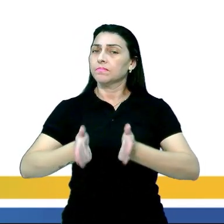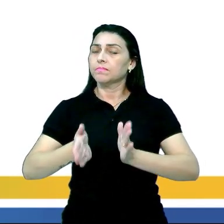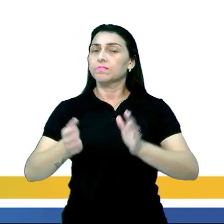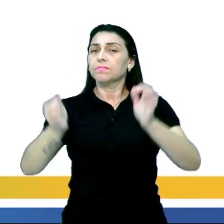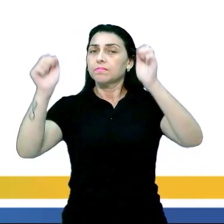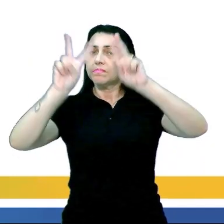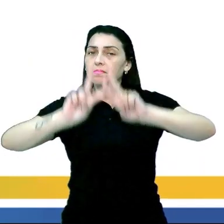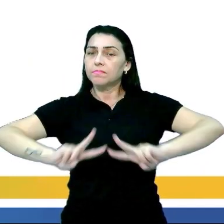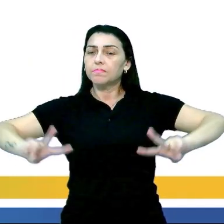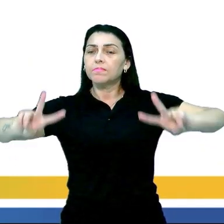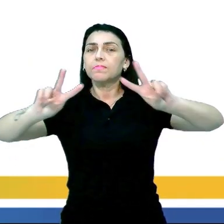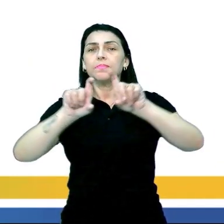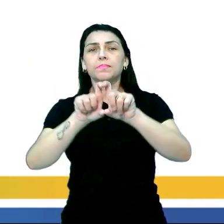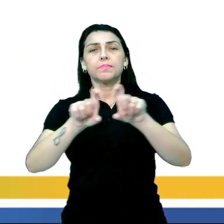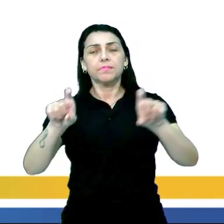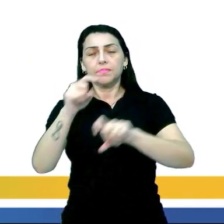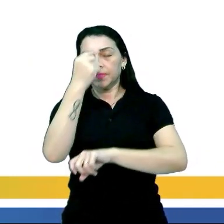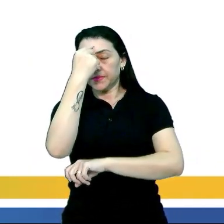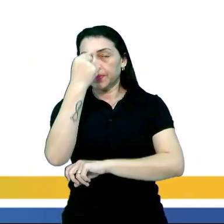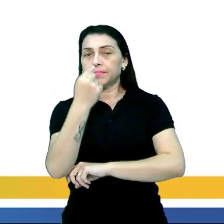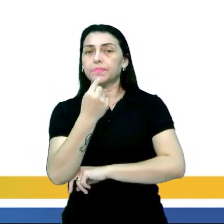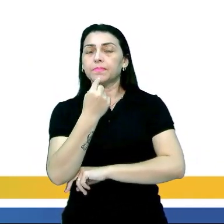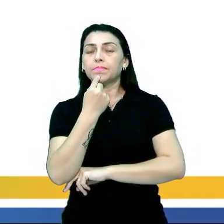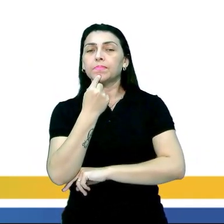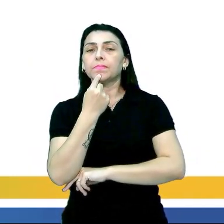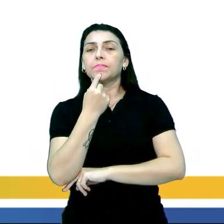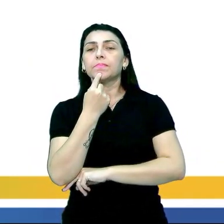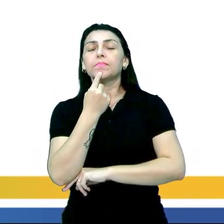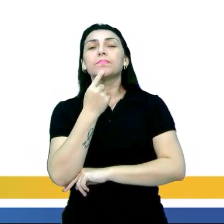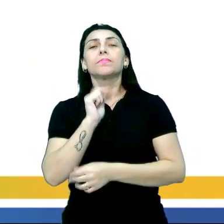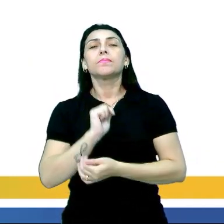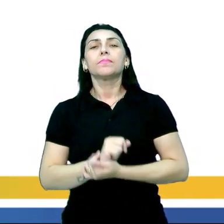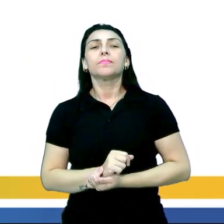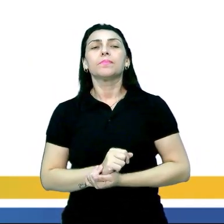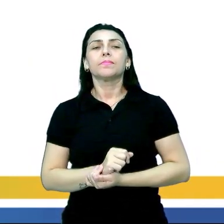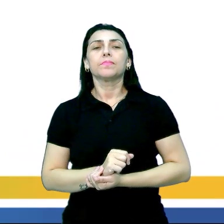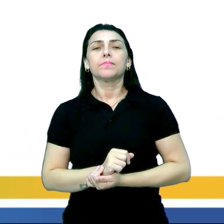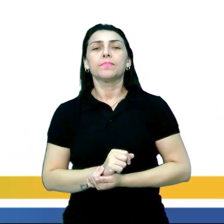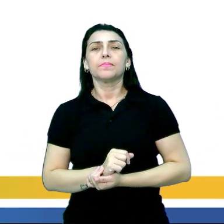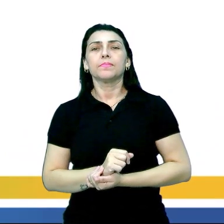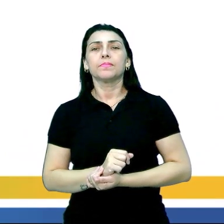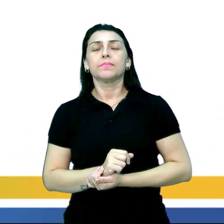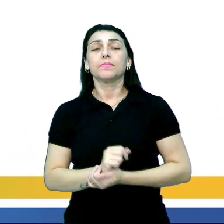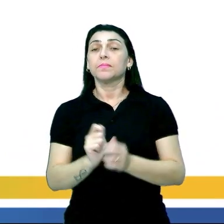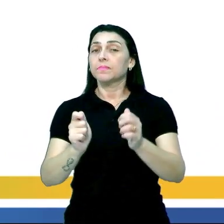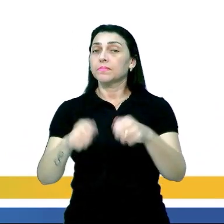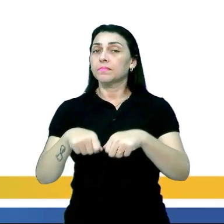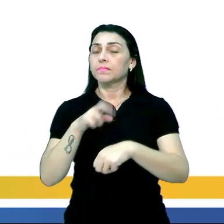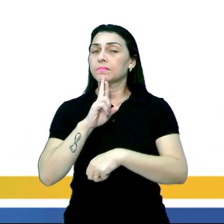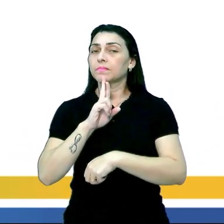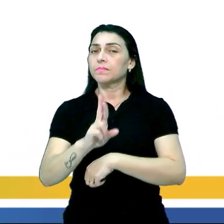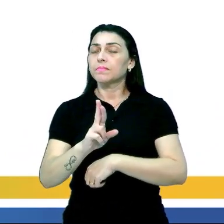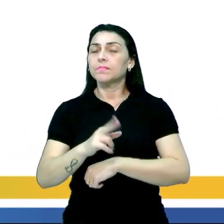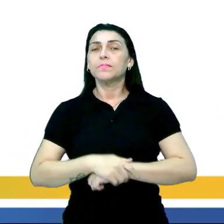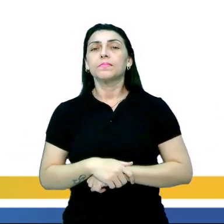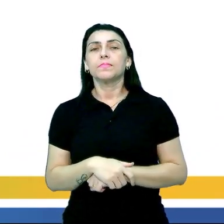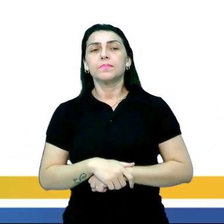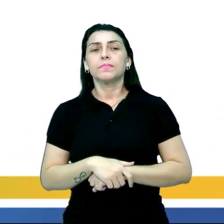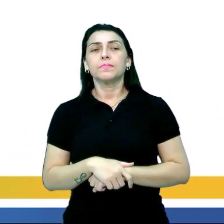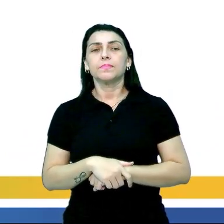visualizamos a imagem, vamos para o comando e ainda as possibilidades de